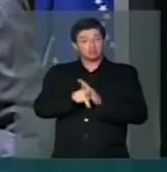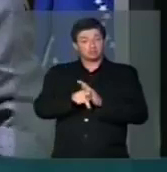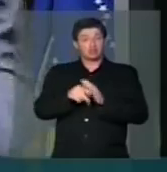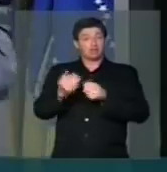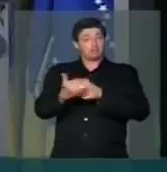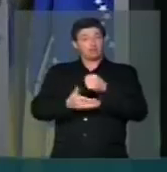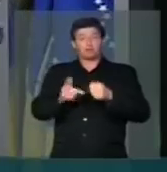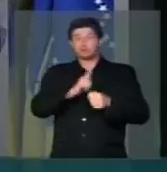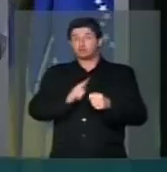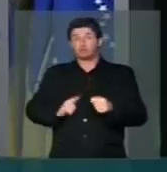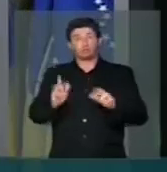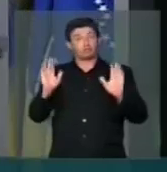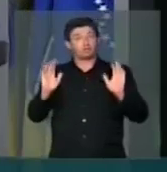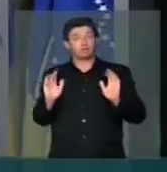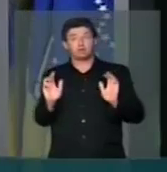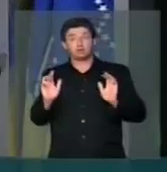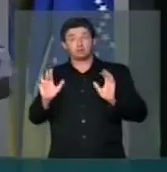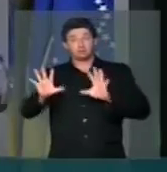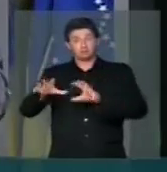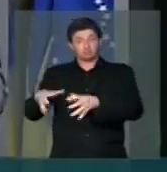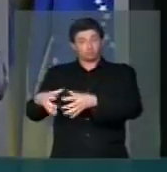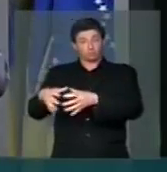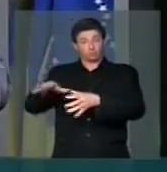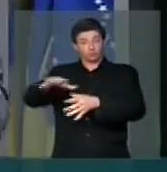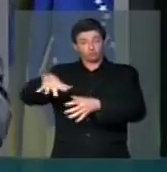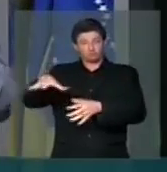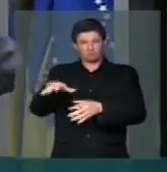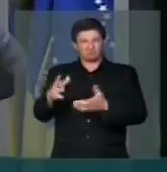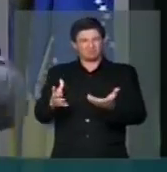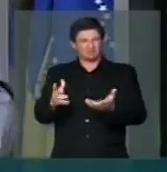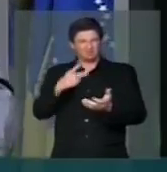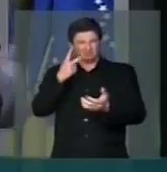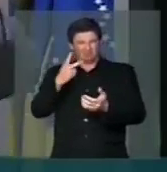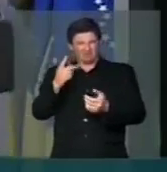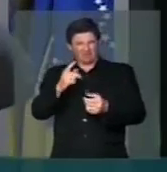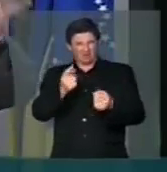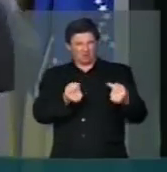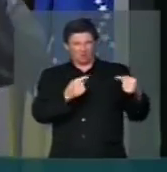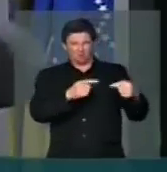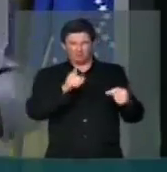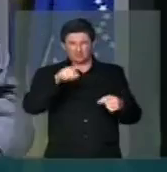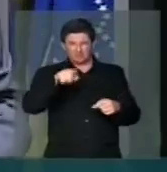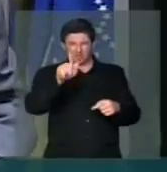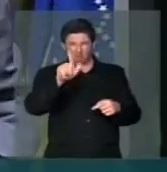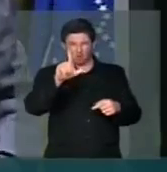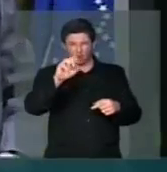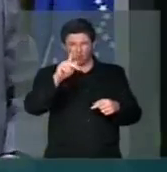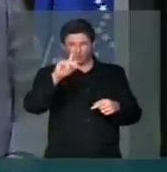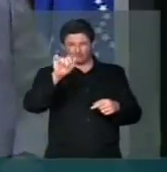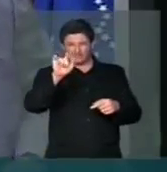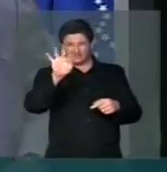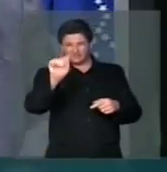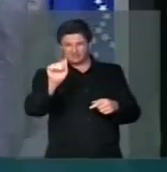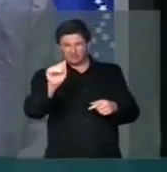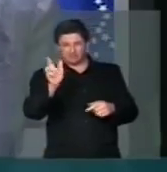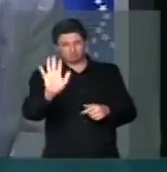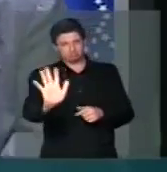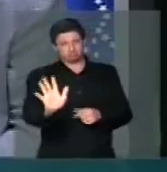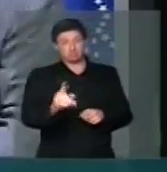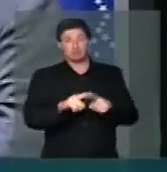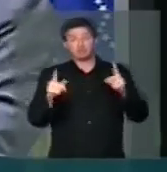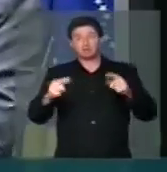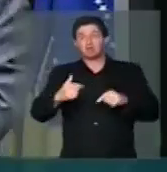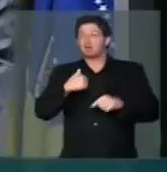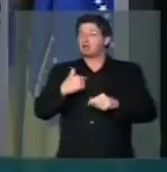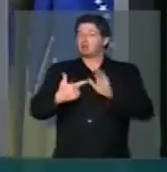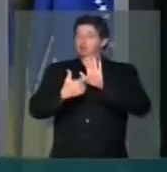Então, que não se venha aqui dizer que a oposição é golpista. Mas eu quero mostrar aqui,